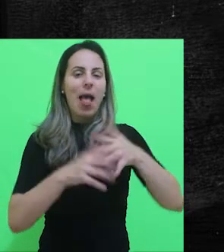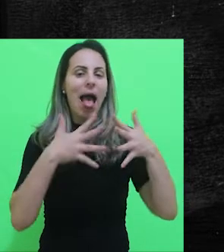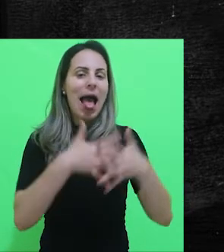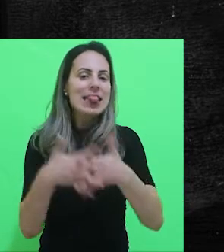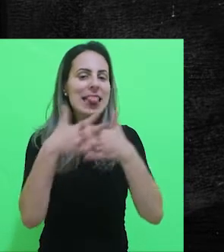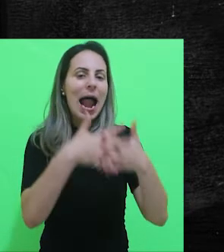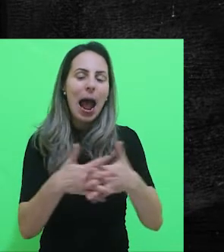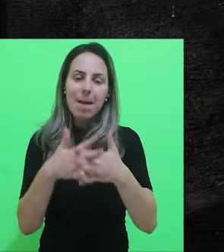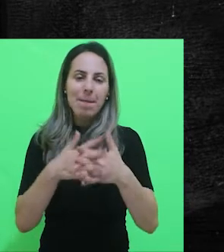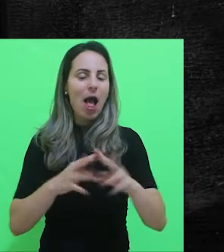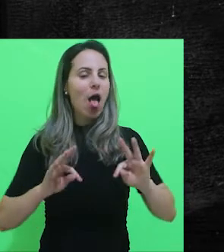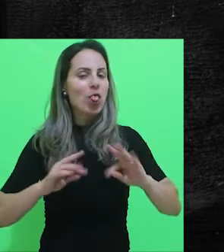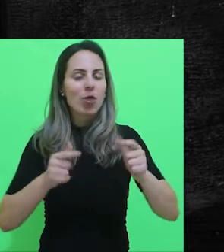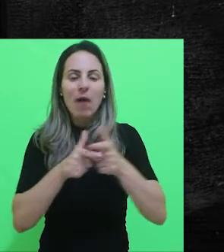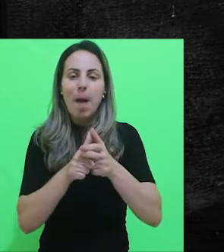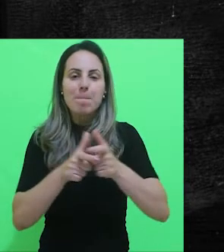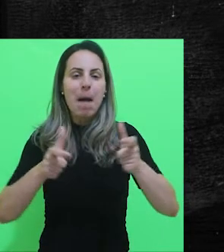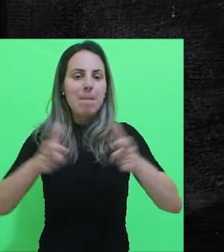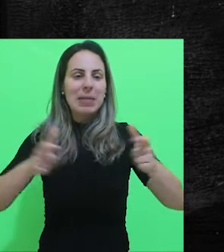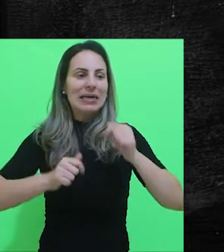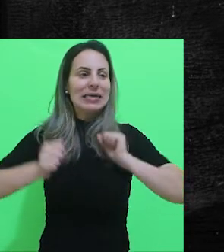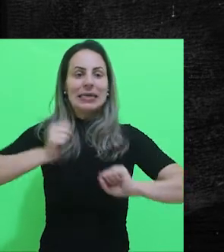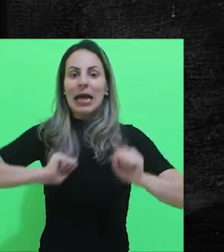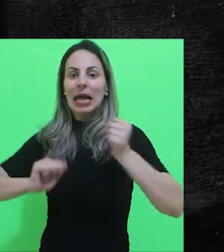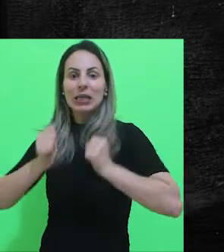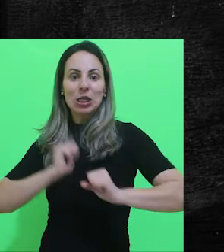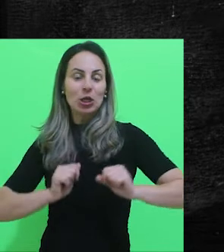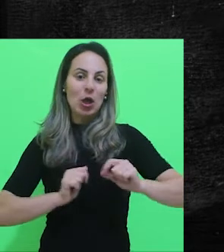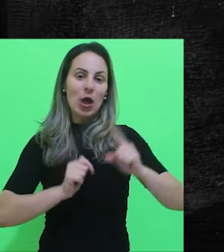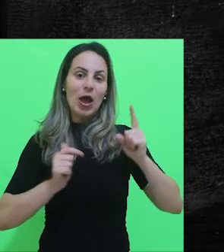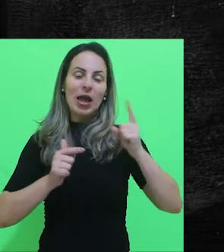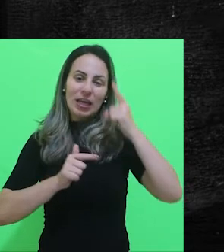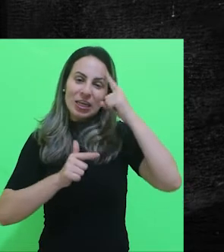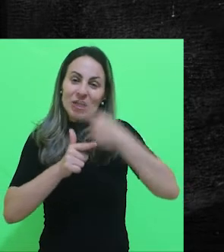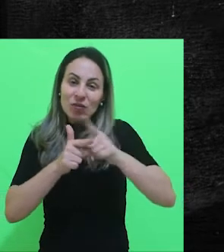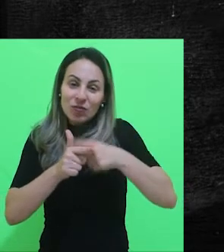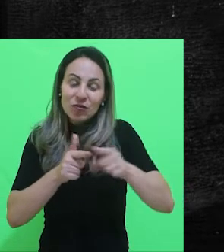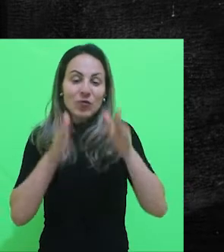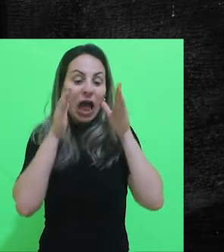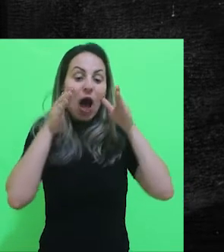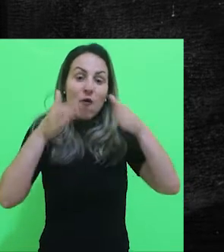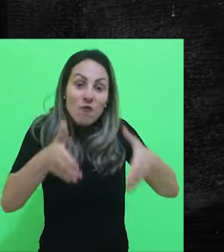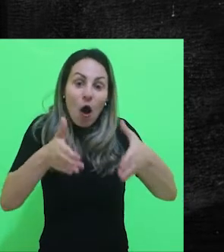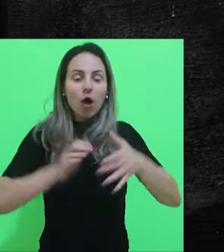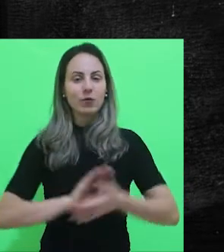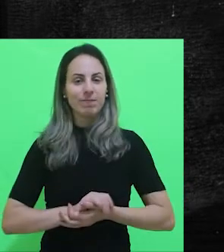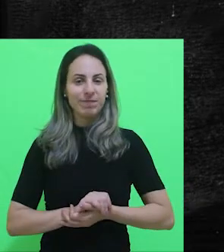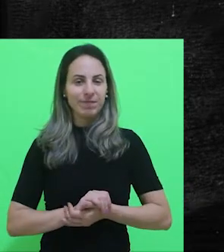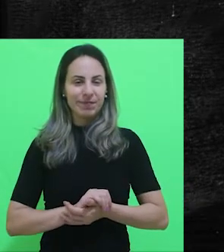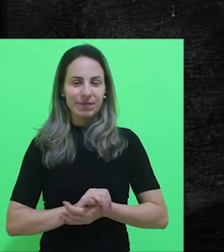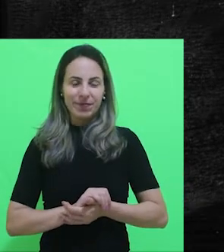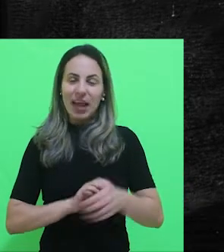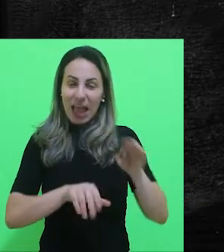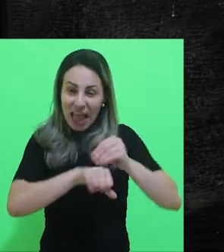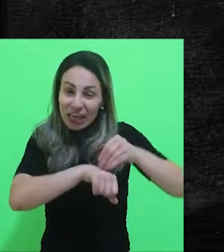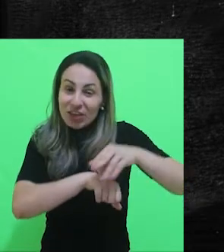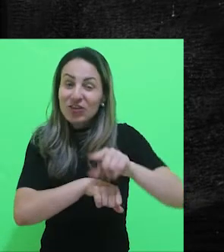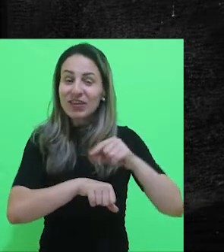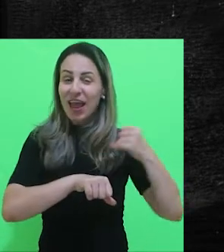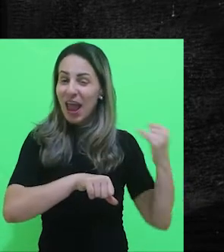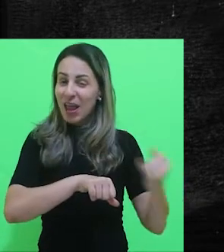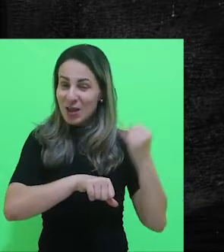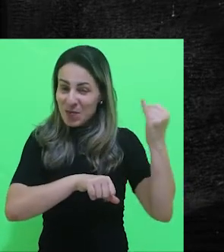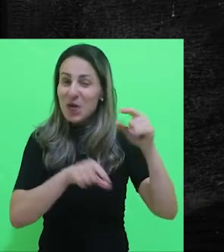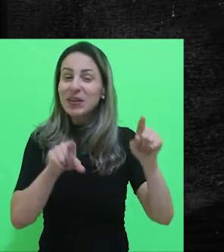Tudo pode ampliar a sua ansiedade e dificultar a sua concentração. Outra dica fundamental que nós não